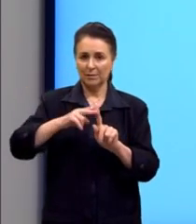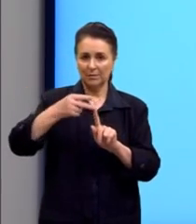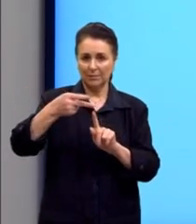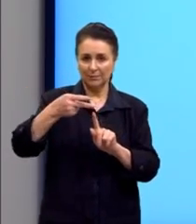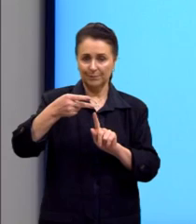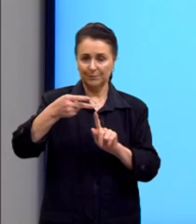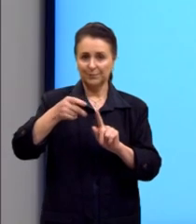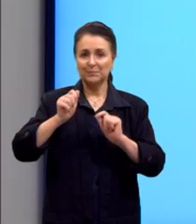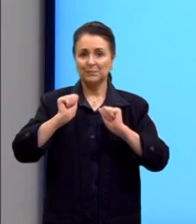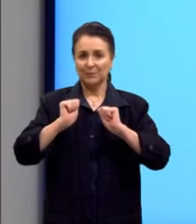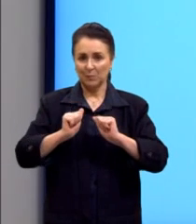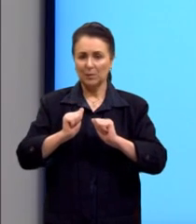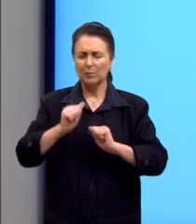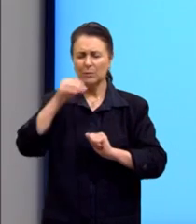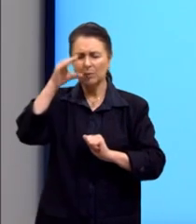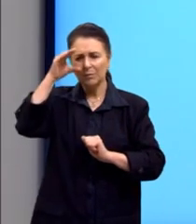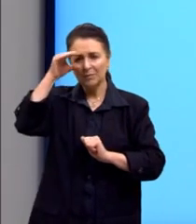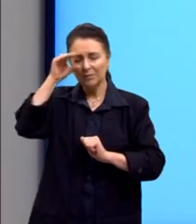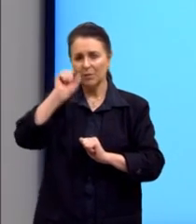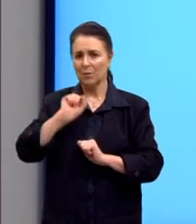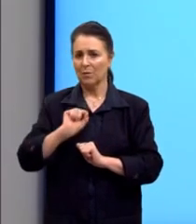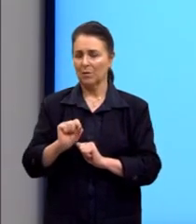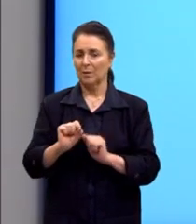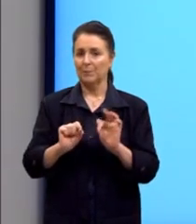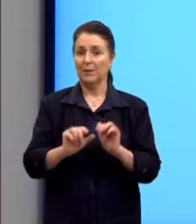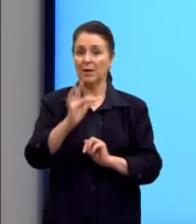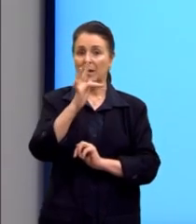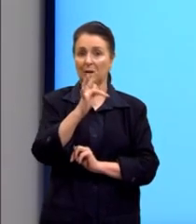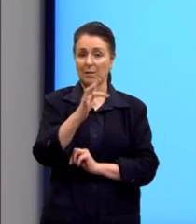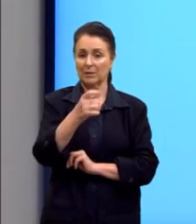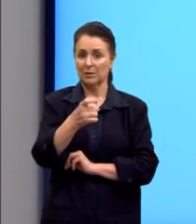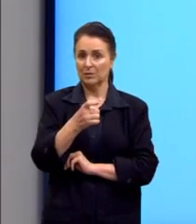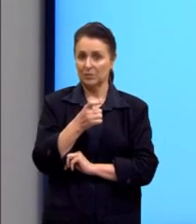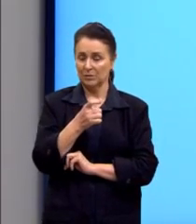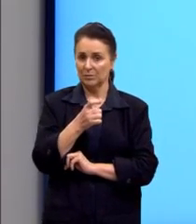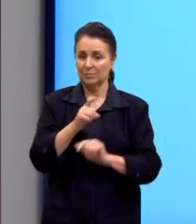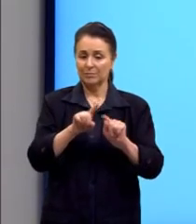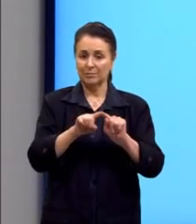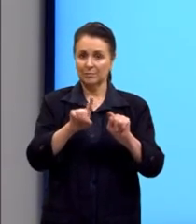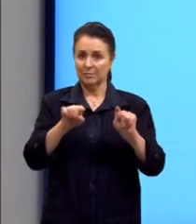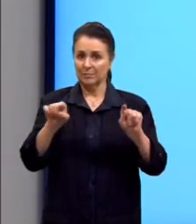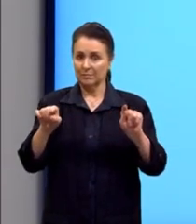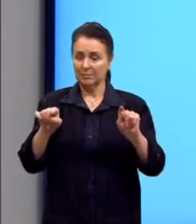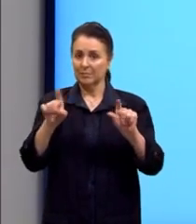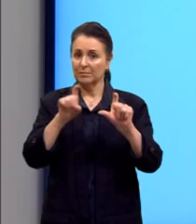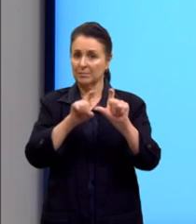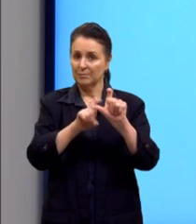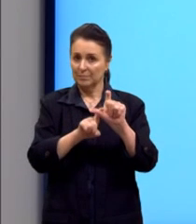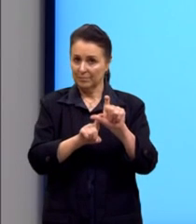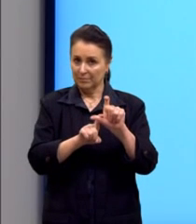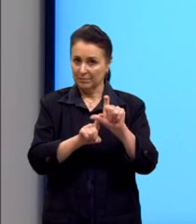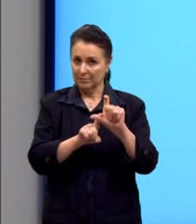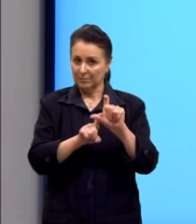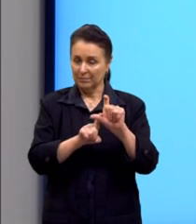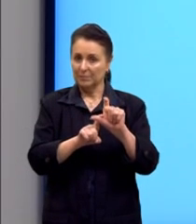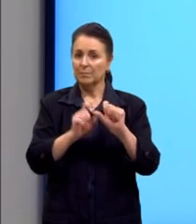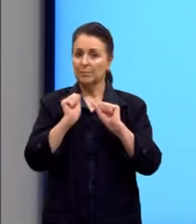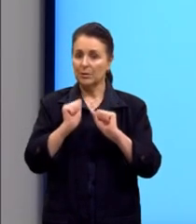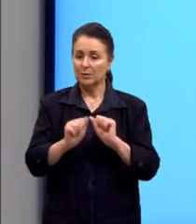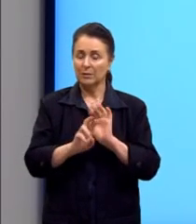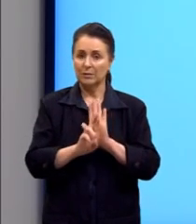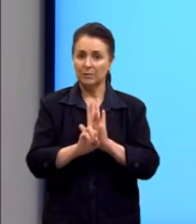Então, nós podemos observar que f de x é a variável dependente, ela também pode ser